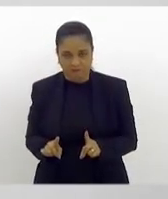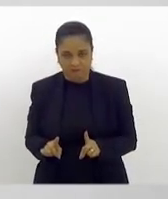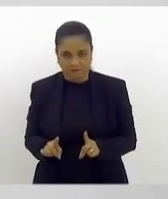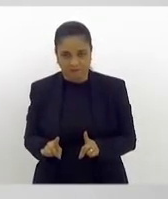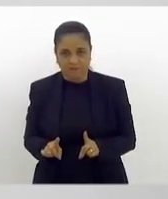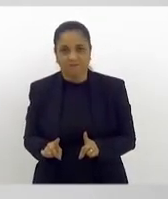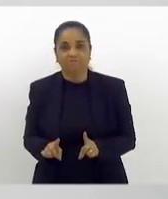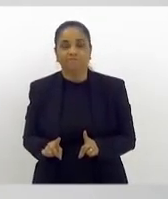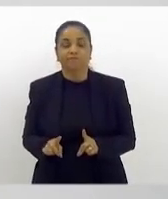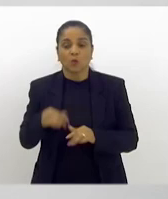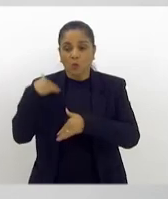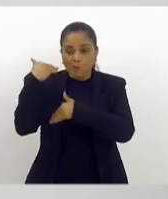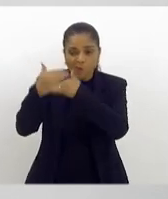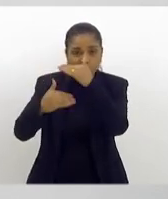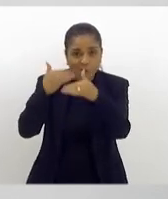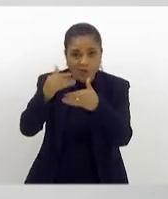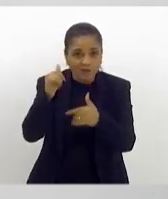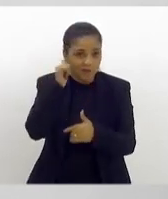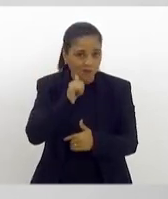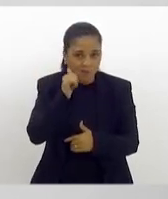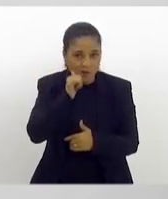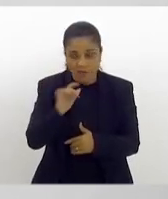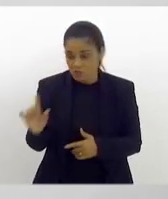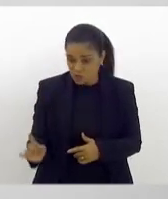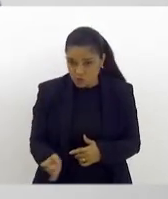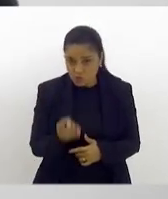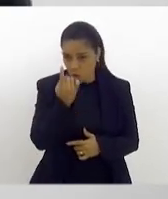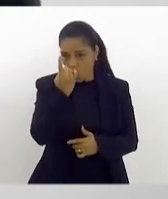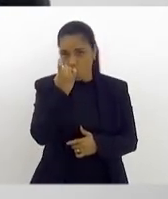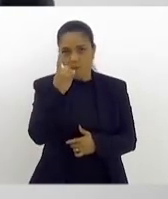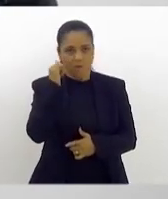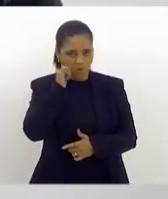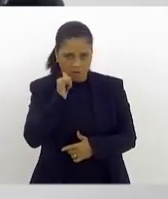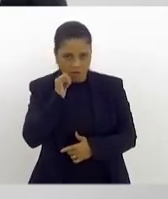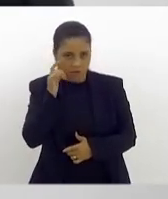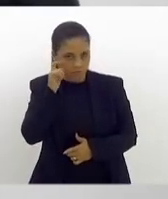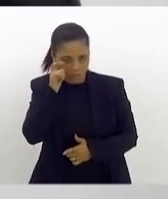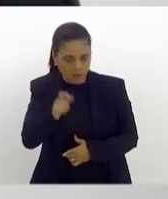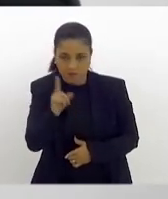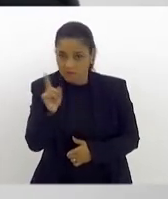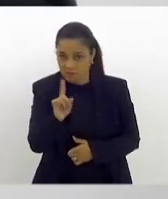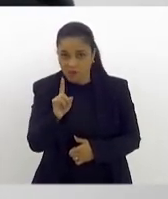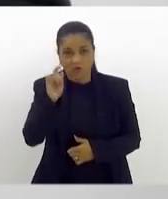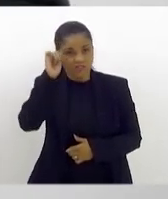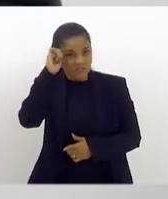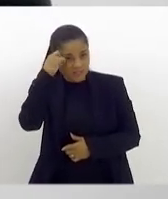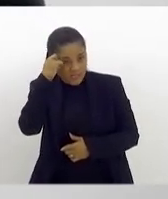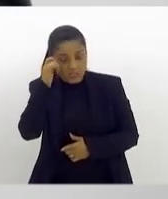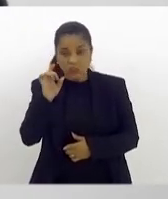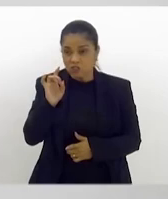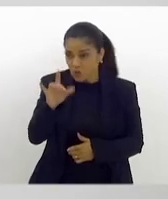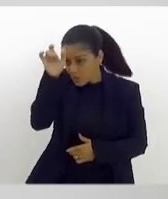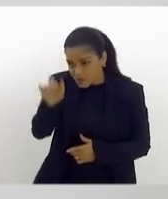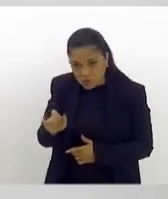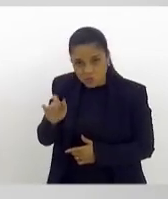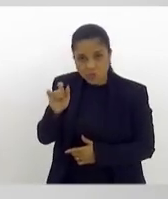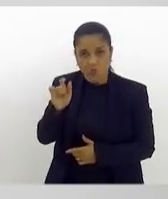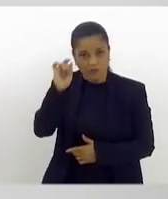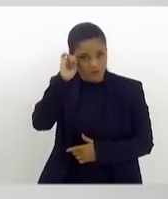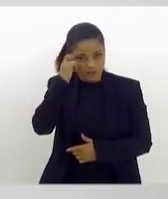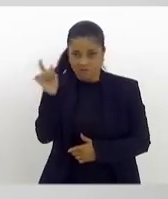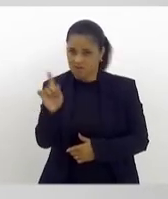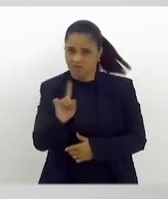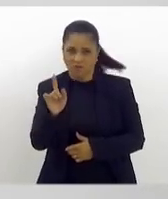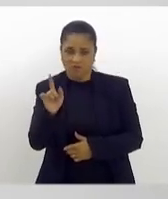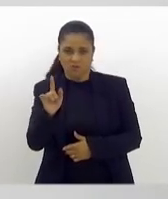O progresso da mulher não pode ser o interesse só da mulher. O progresso da pessoa negra não pode ser o interesse só da pessoa negra. O